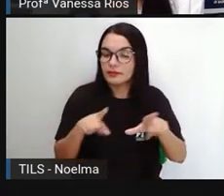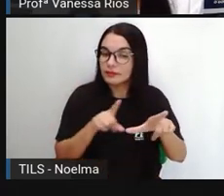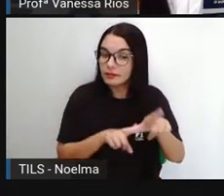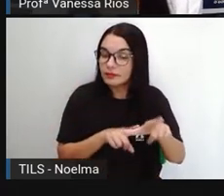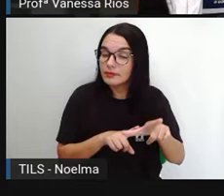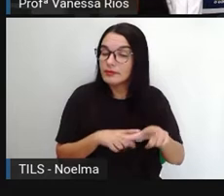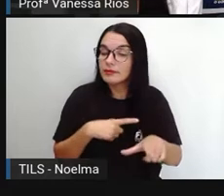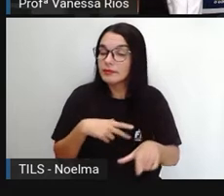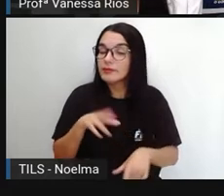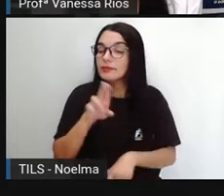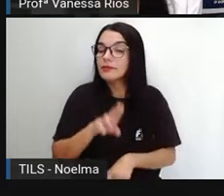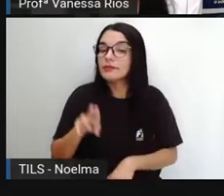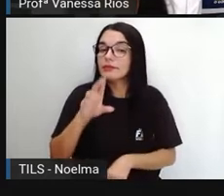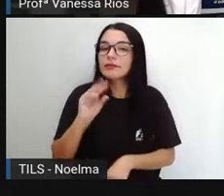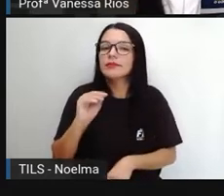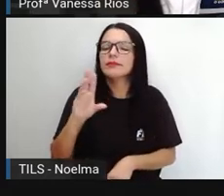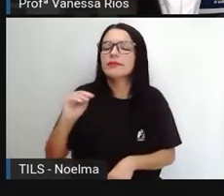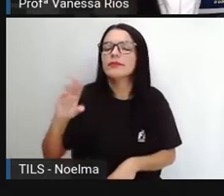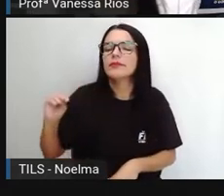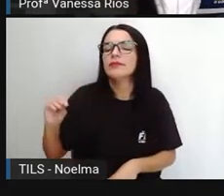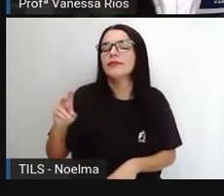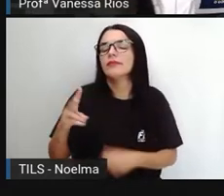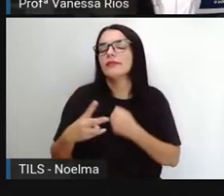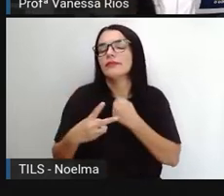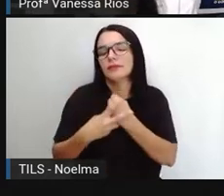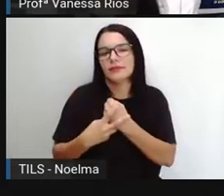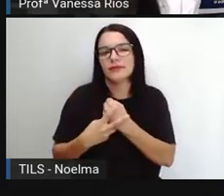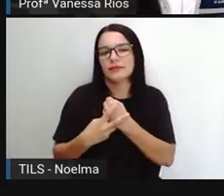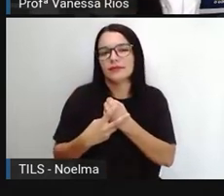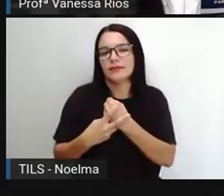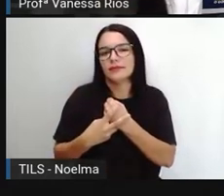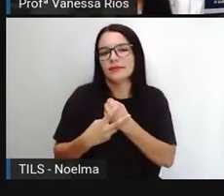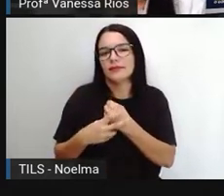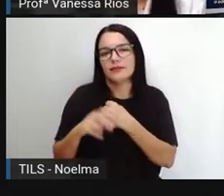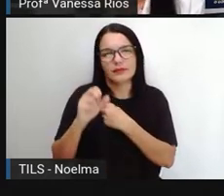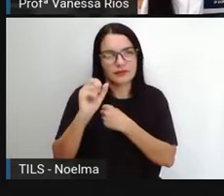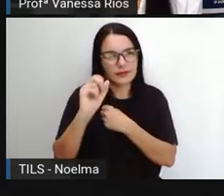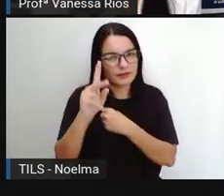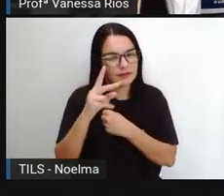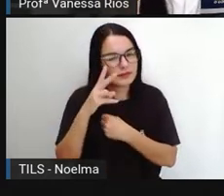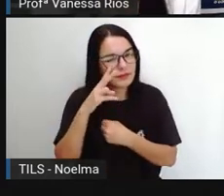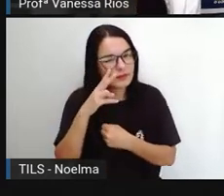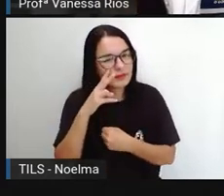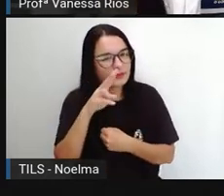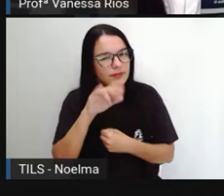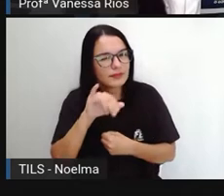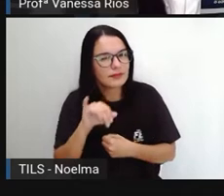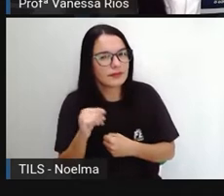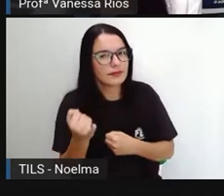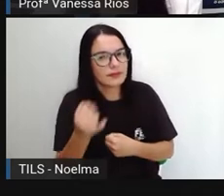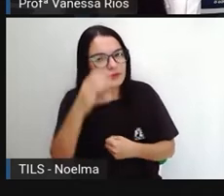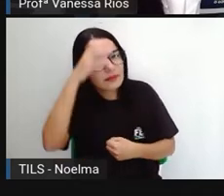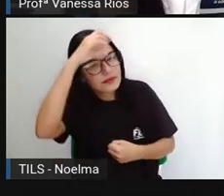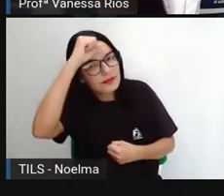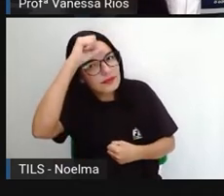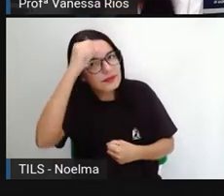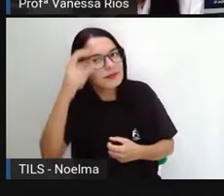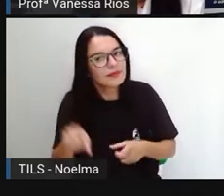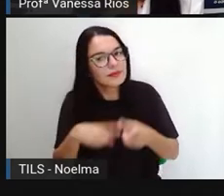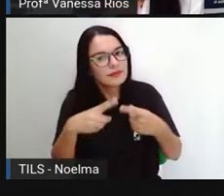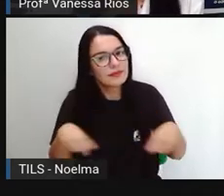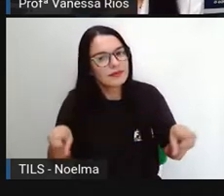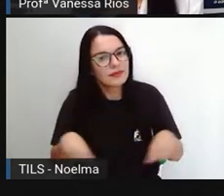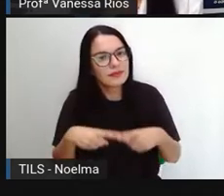essas várias palavras uma quantidade muito grande de verbos. E a gente vai aproveitar para aprender com essa música.